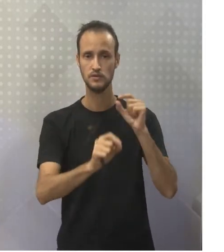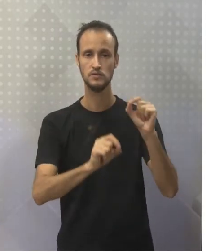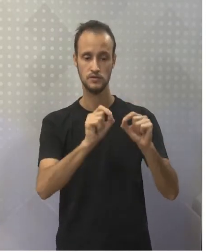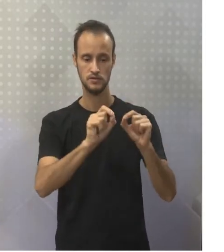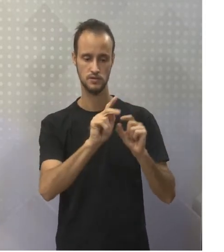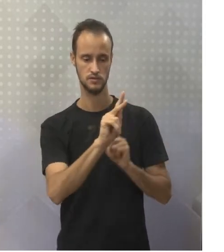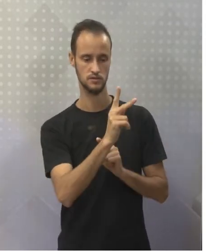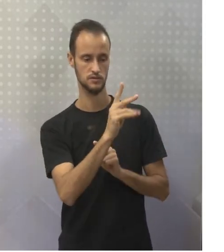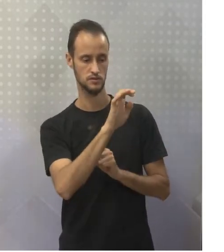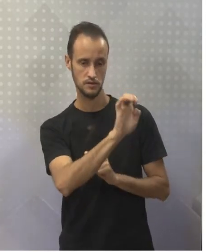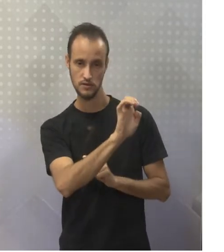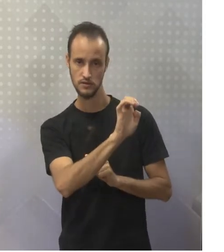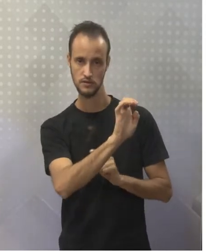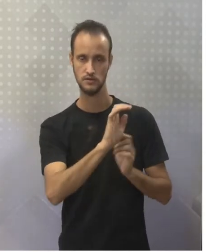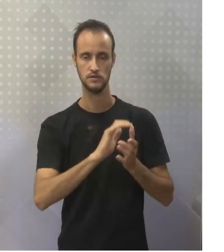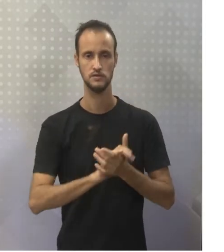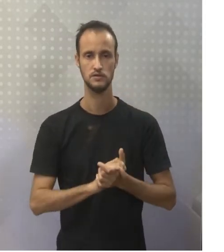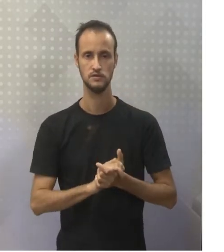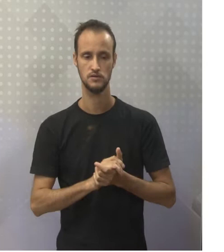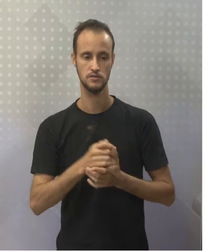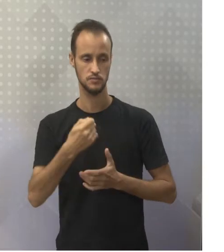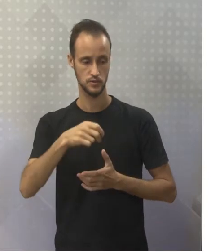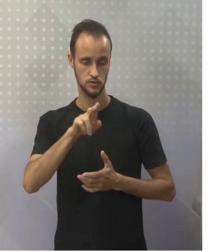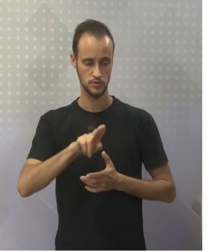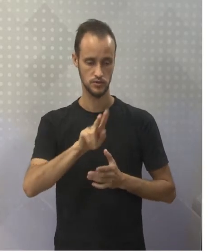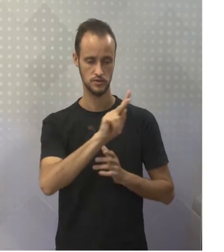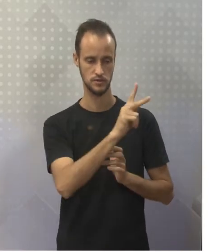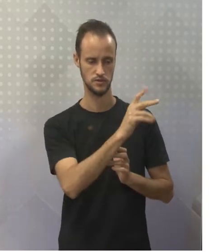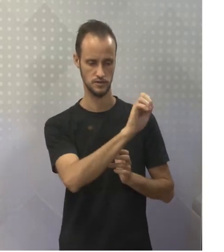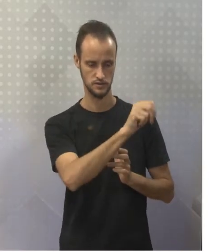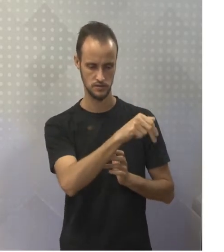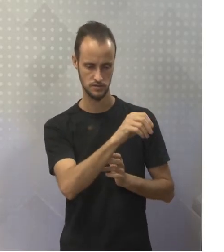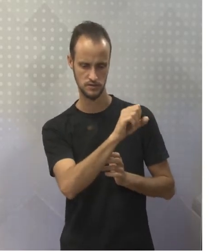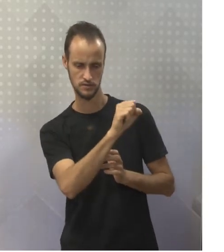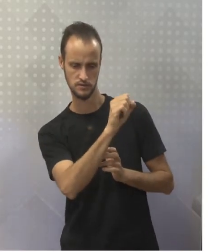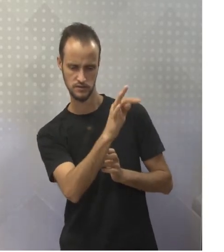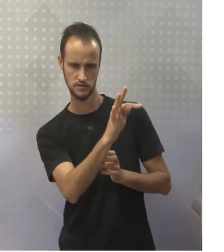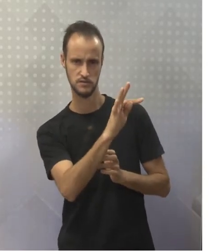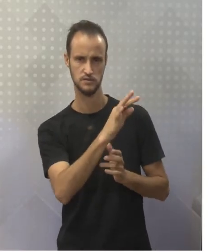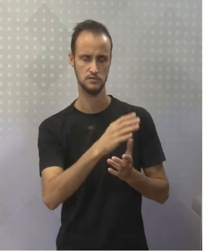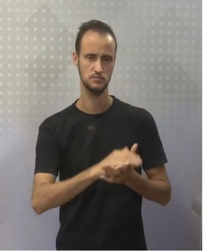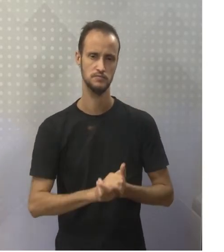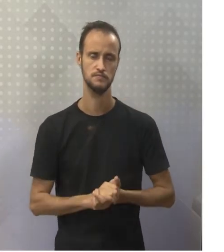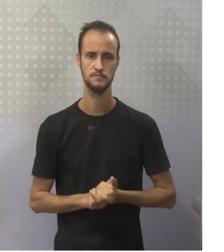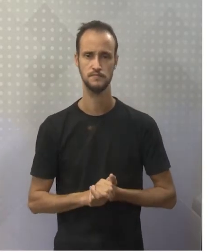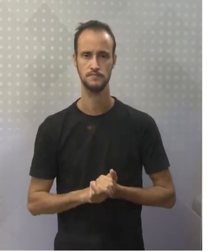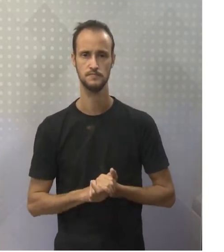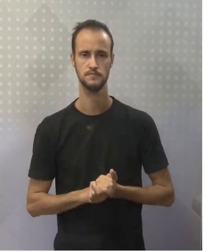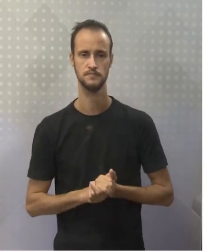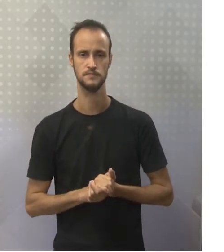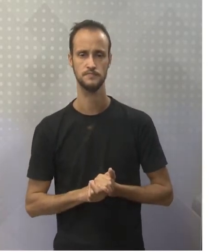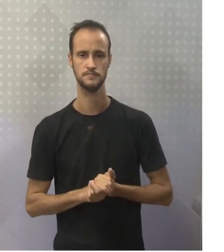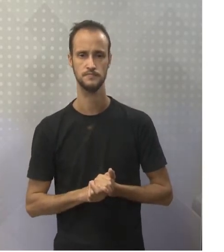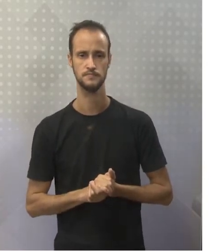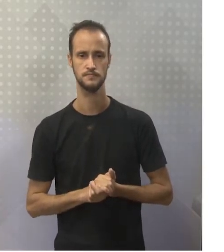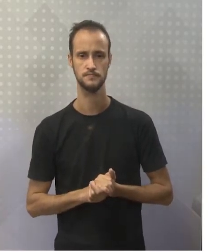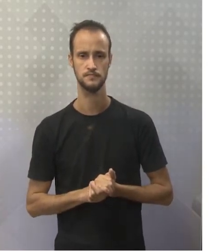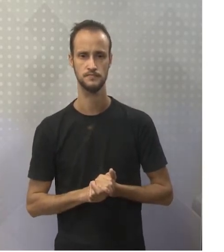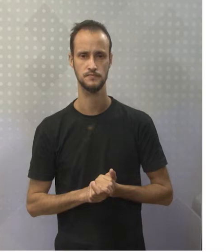substituiria por he. Então, nesse caso, eu tenho que usar hasn't. Third form, hasn't. Então,